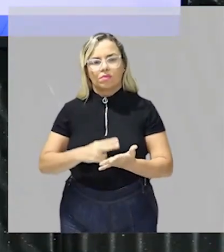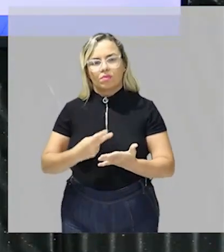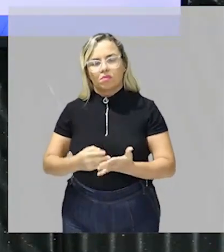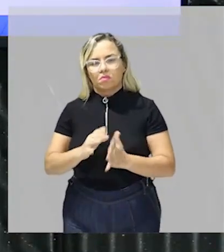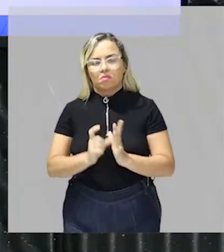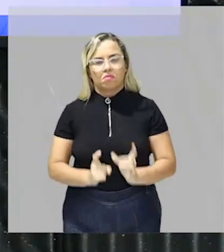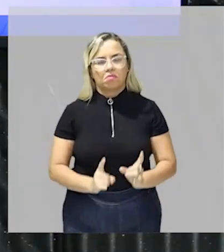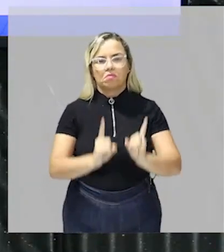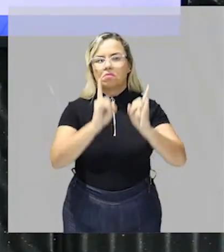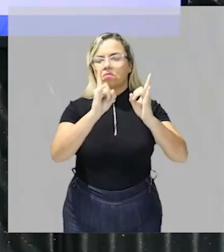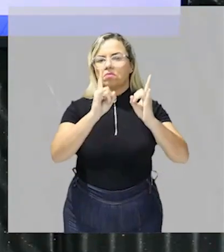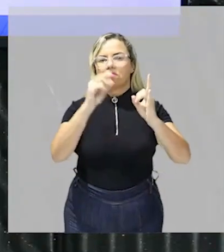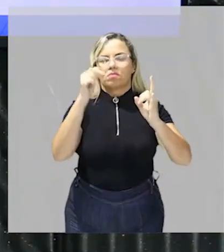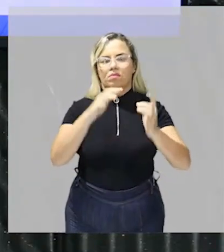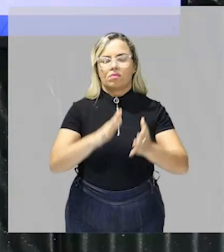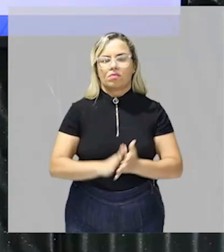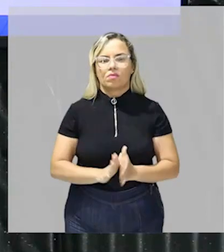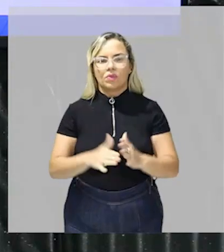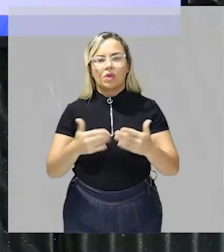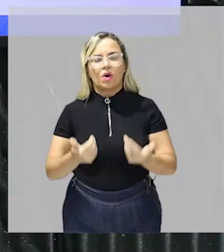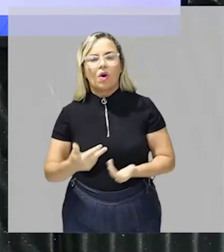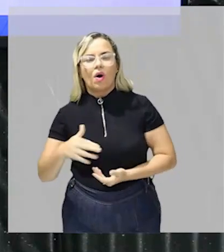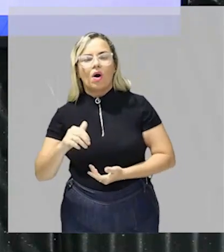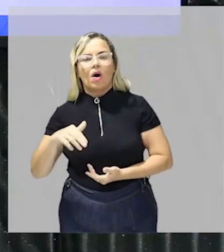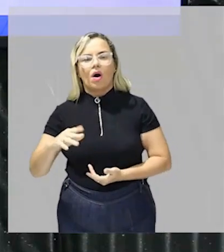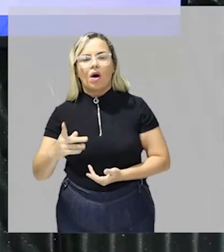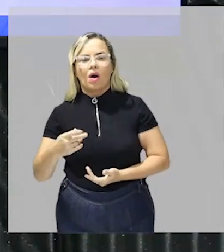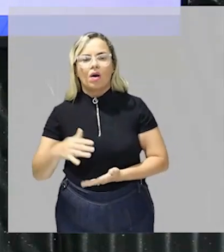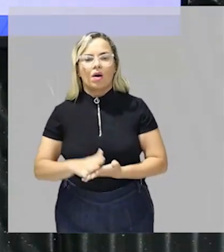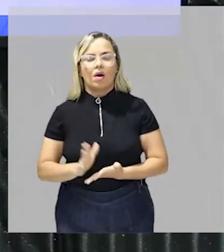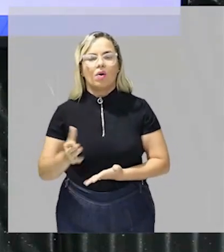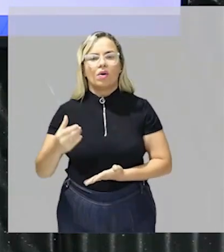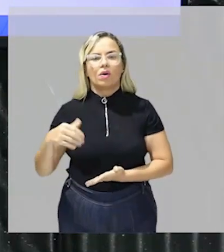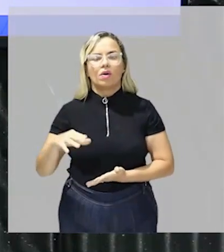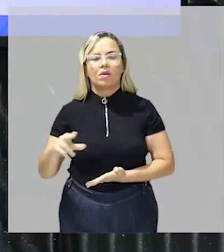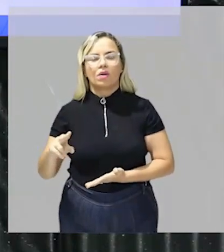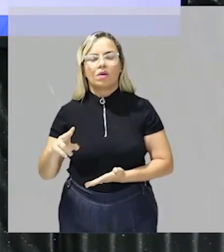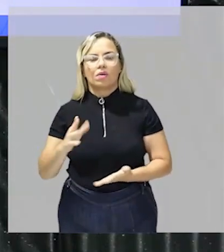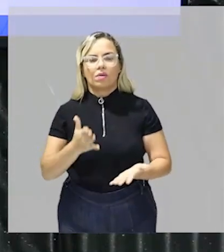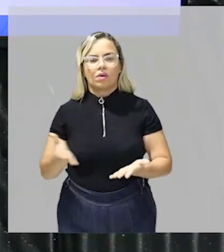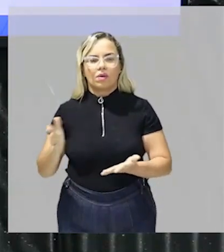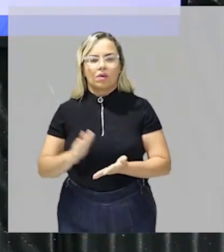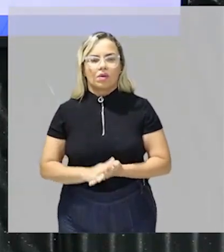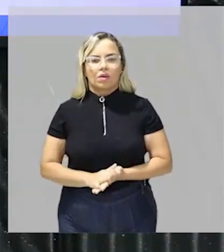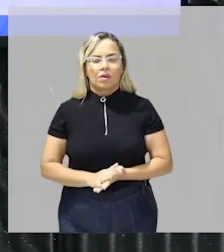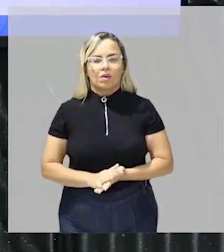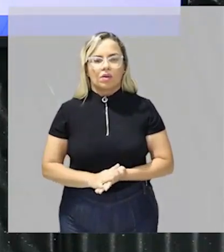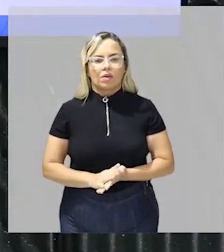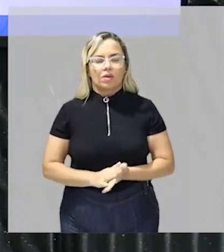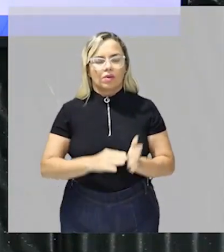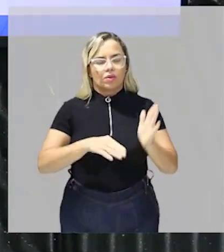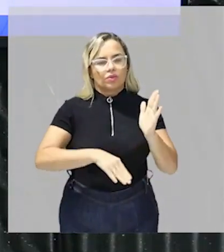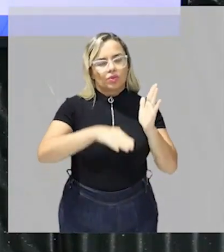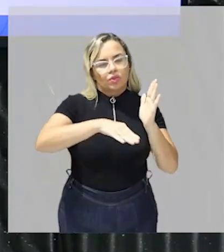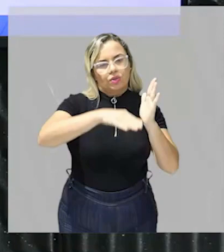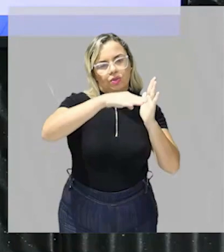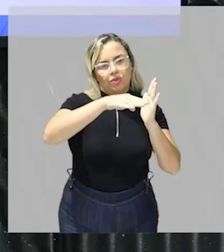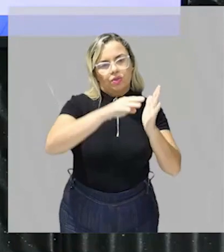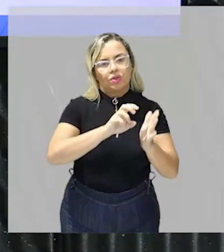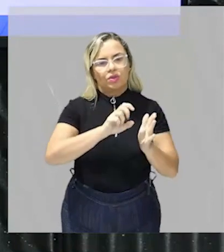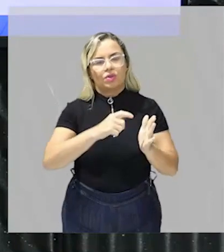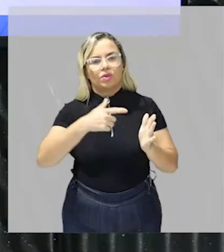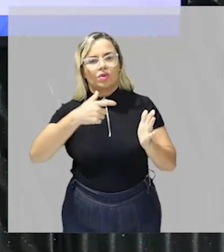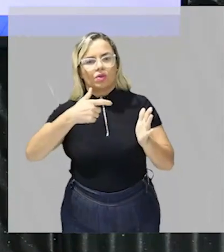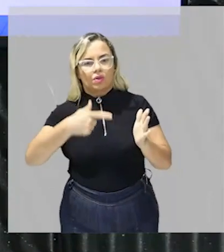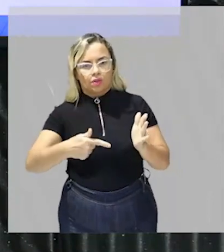prédio um arranha-céu de 57 pisos 57 andares não chama atenção na China no século do